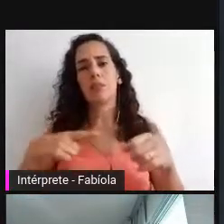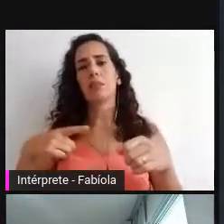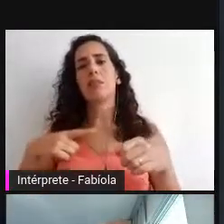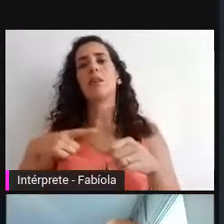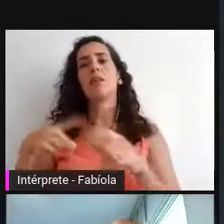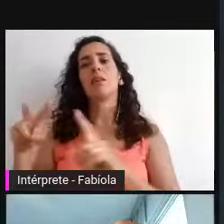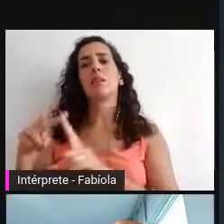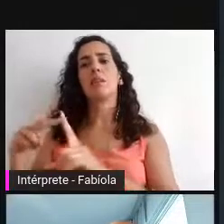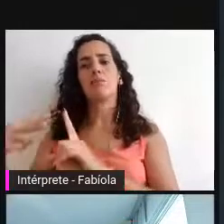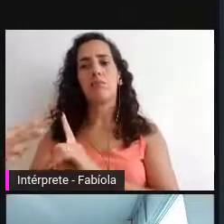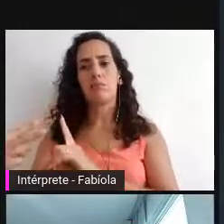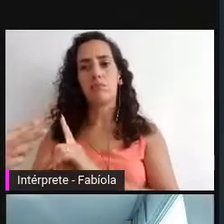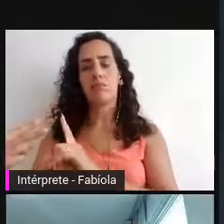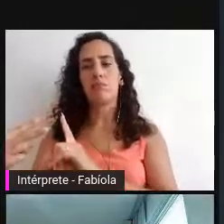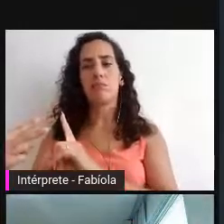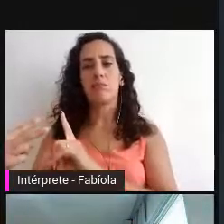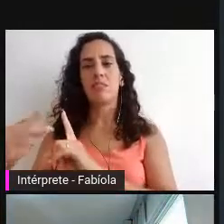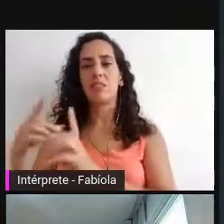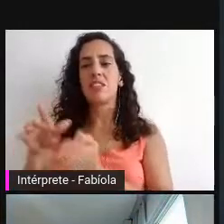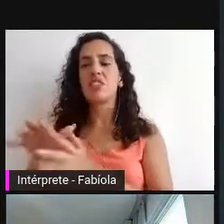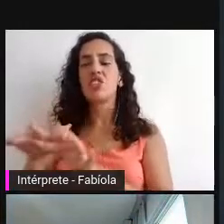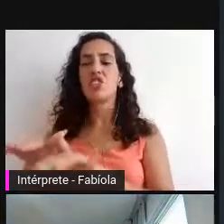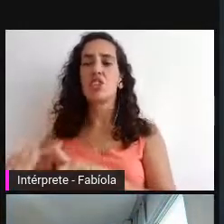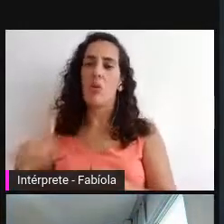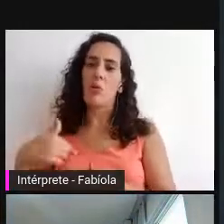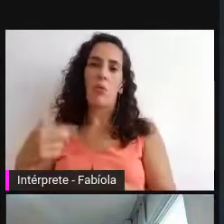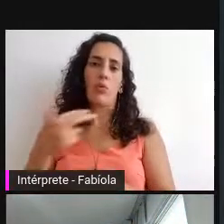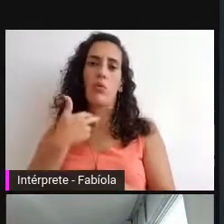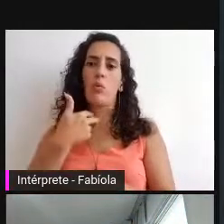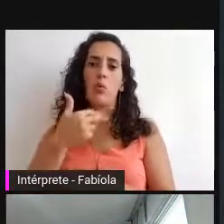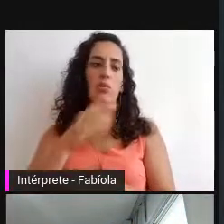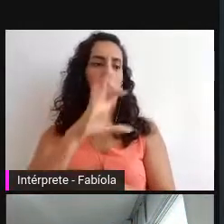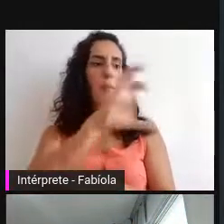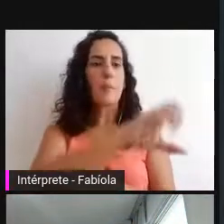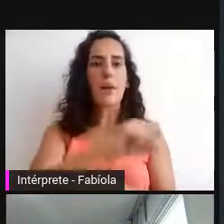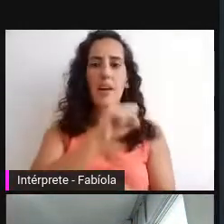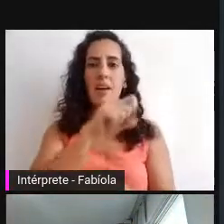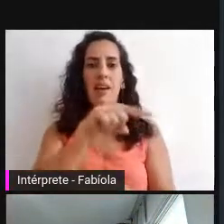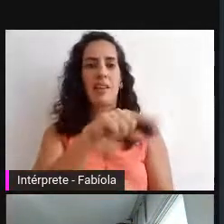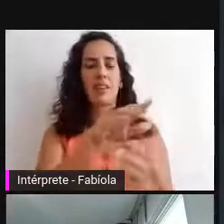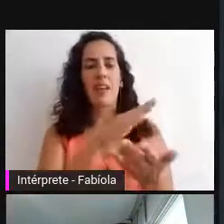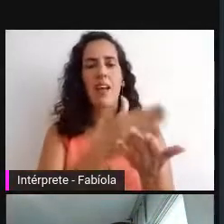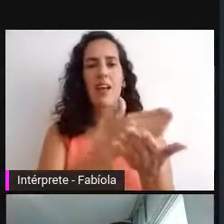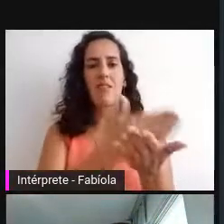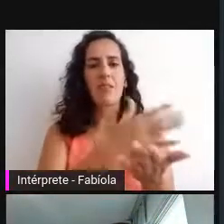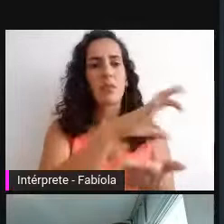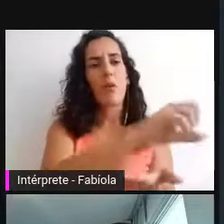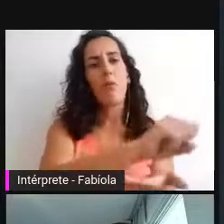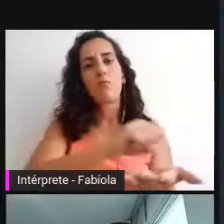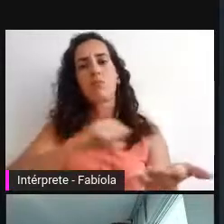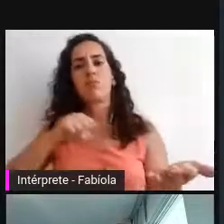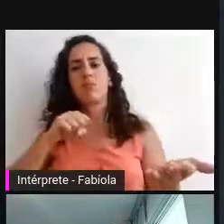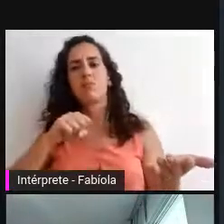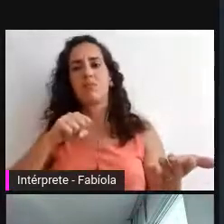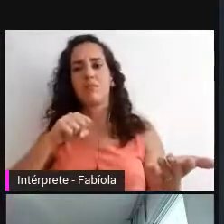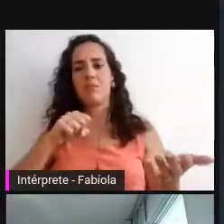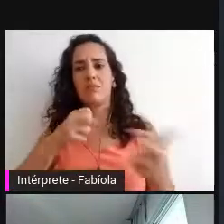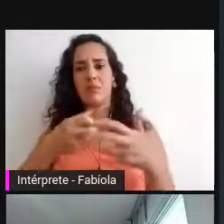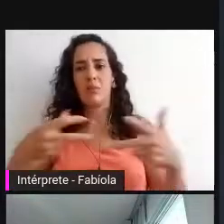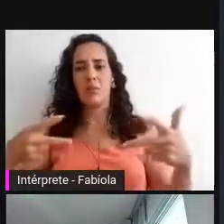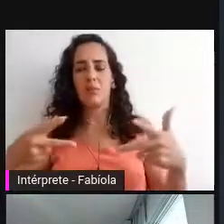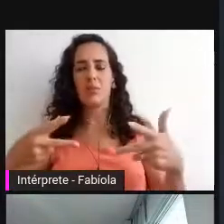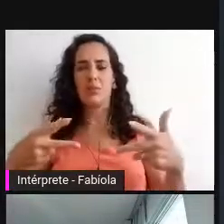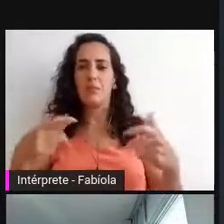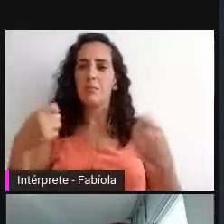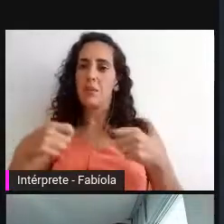Eu não posso exportar desta revista para fora dela sem a manutenção desta linha ininterrupta.